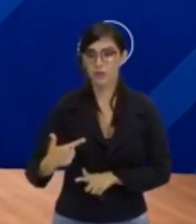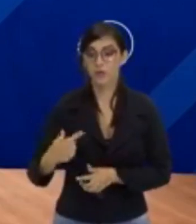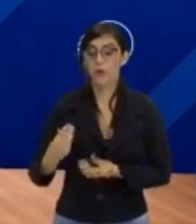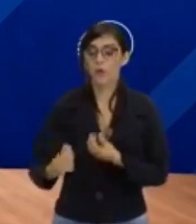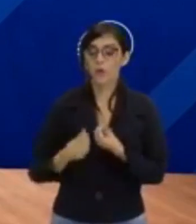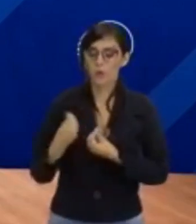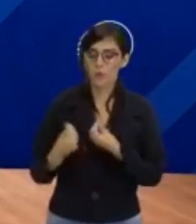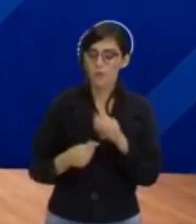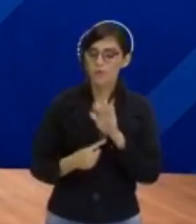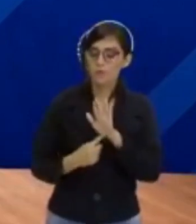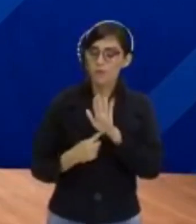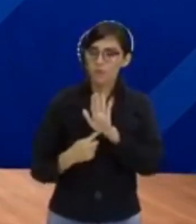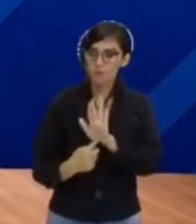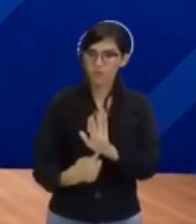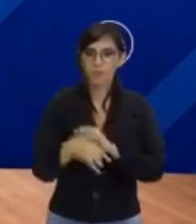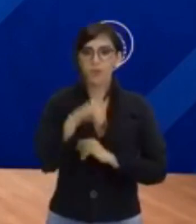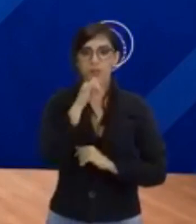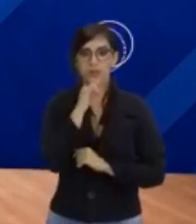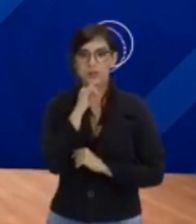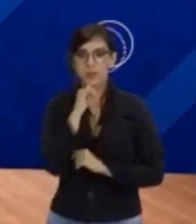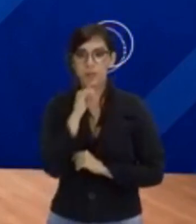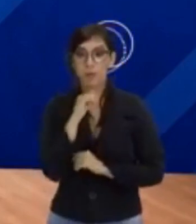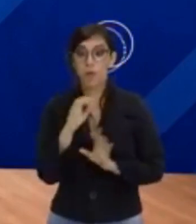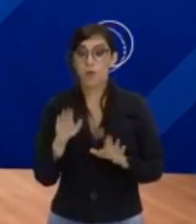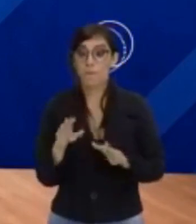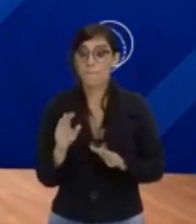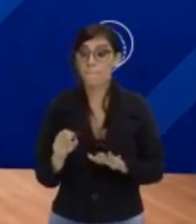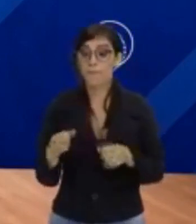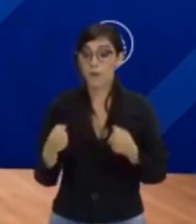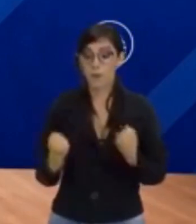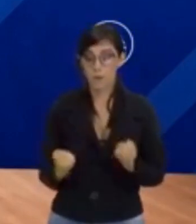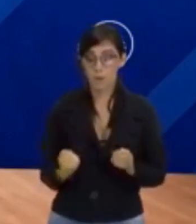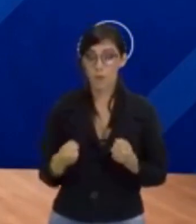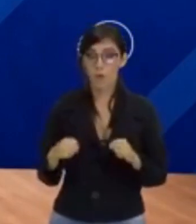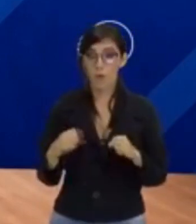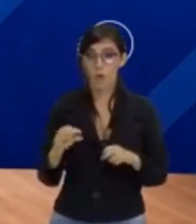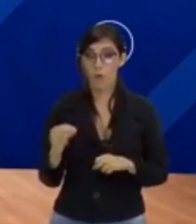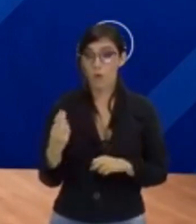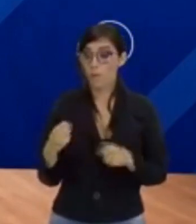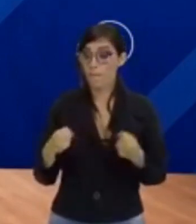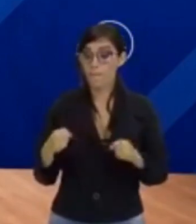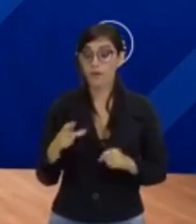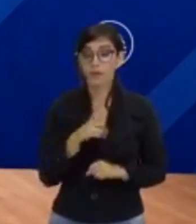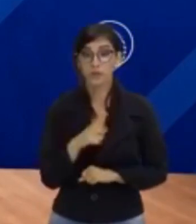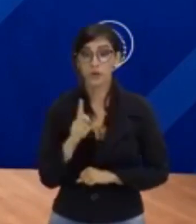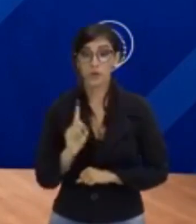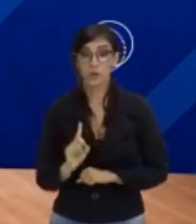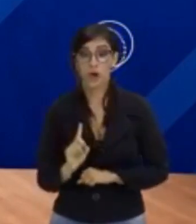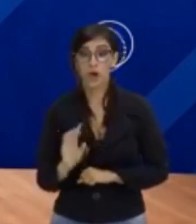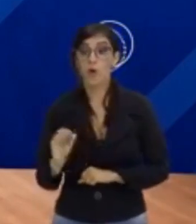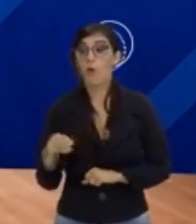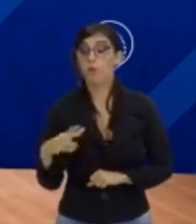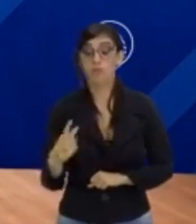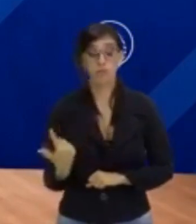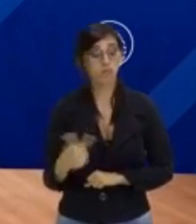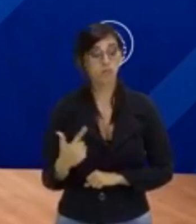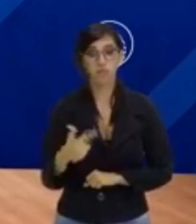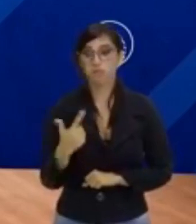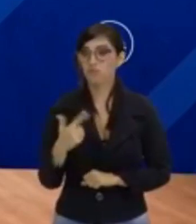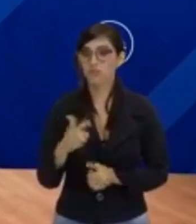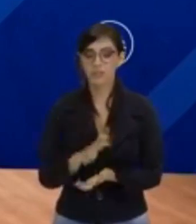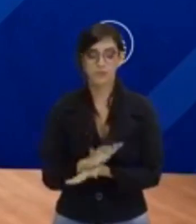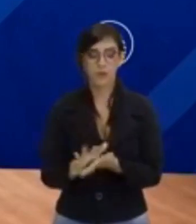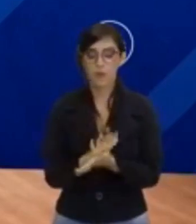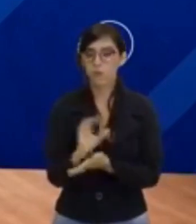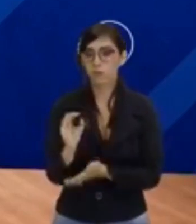tinha. Eu posso ter uma, ou então, gente, eu posso não ter nenhuma. Existe a possibilidade de uma equação